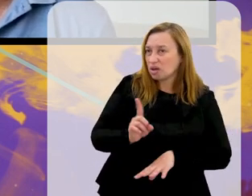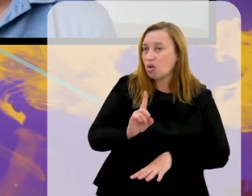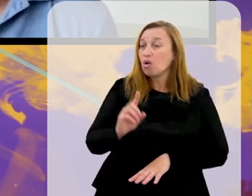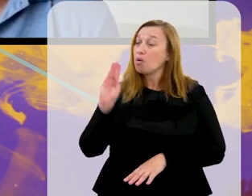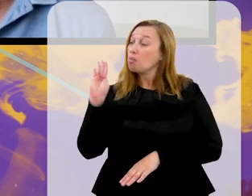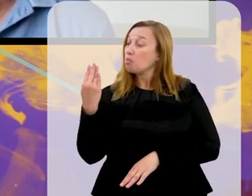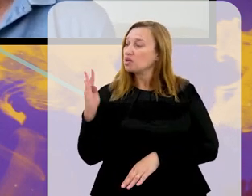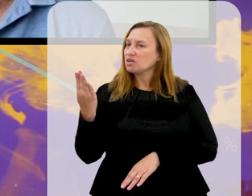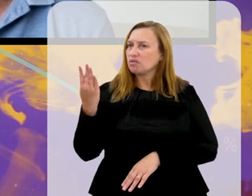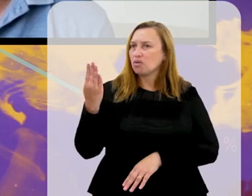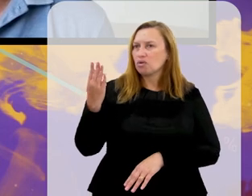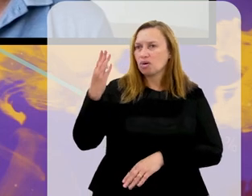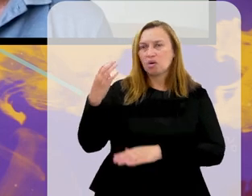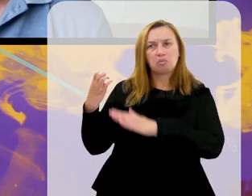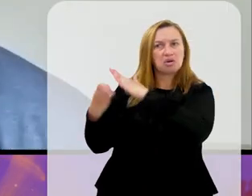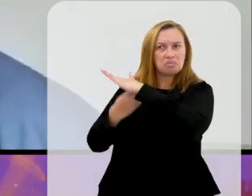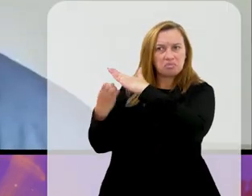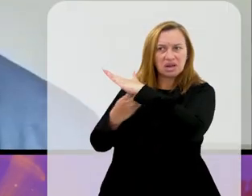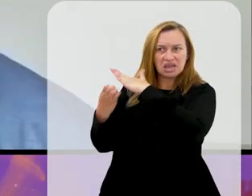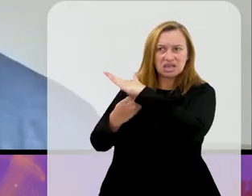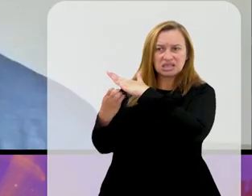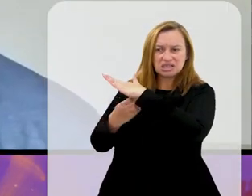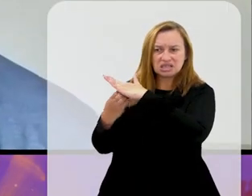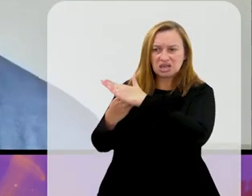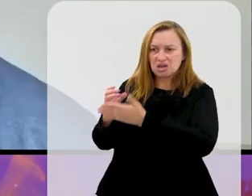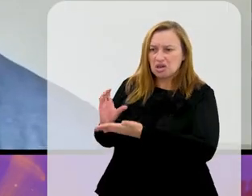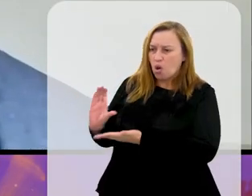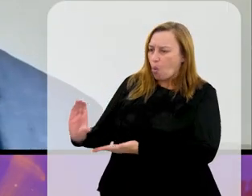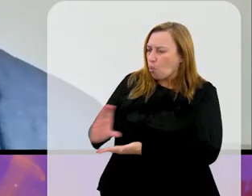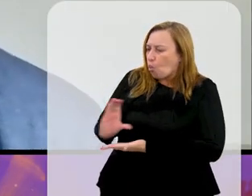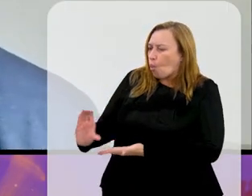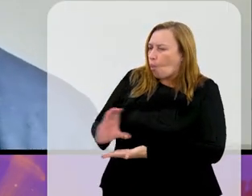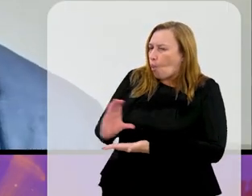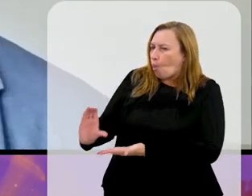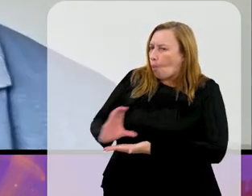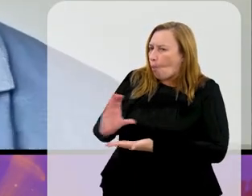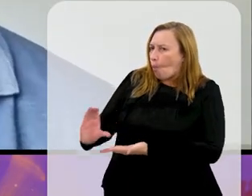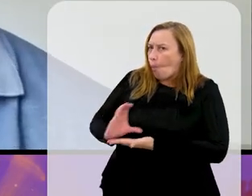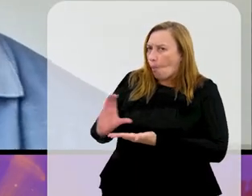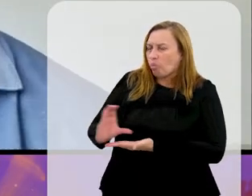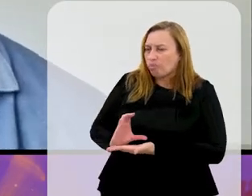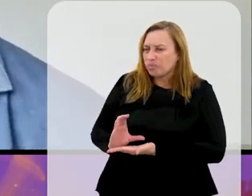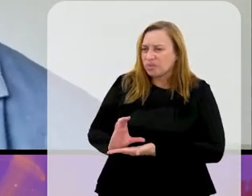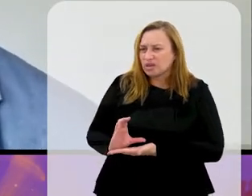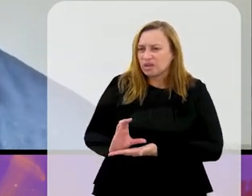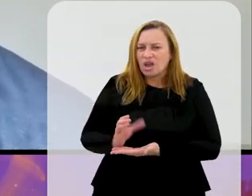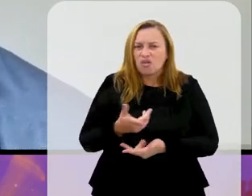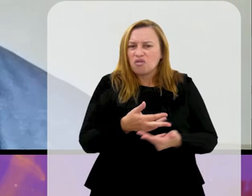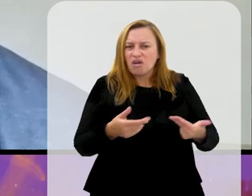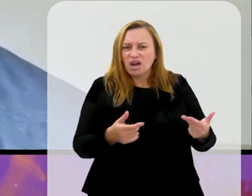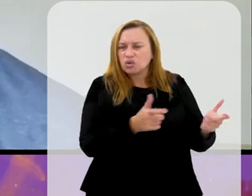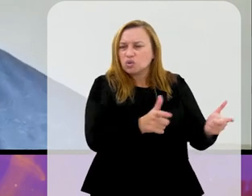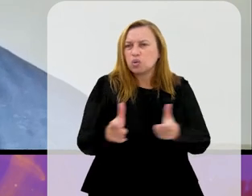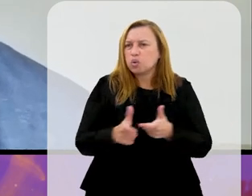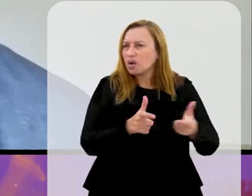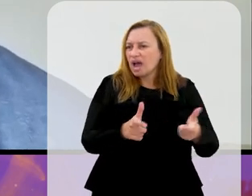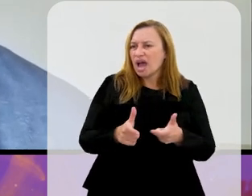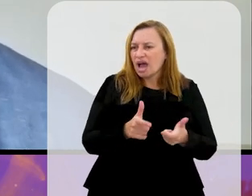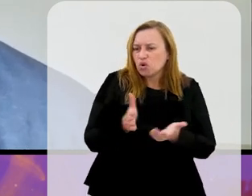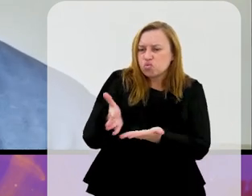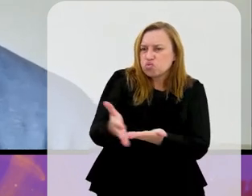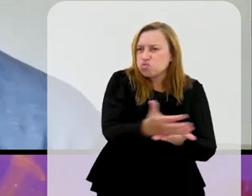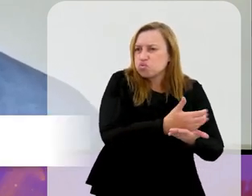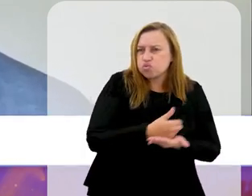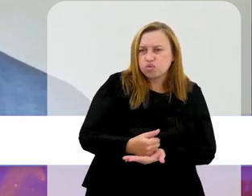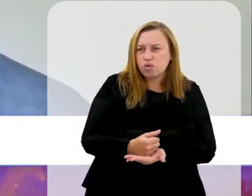Botafogo hoje é uma empresa que fatura milhões, ele ganha com outras receitas. É o que eu disse há pouco.